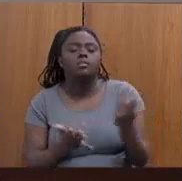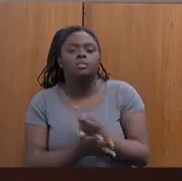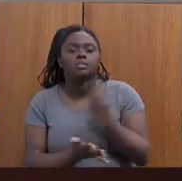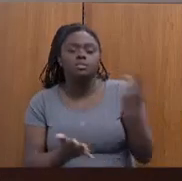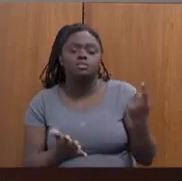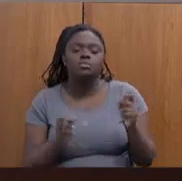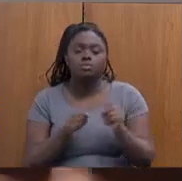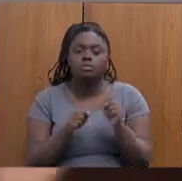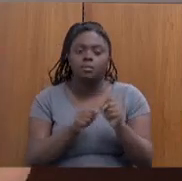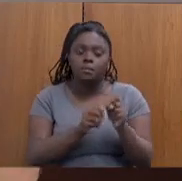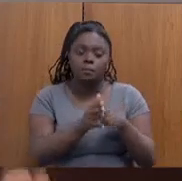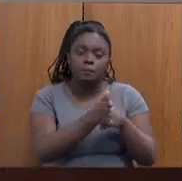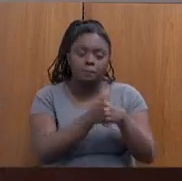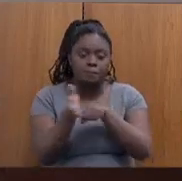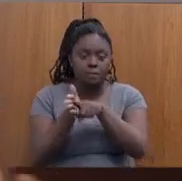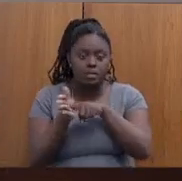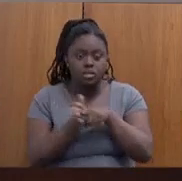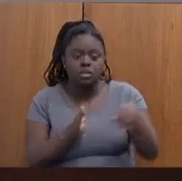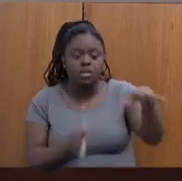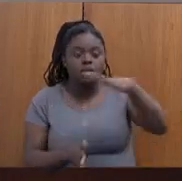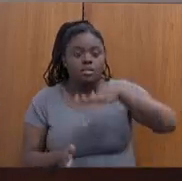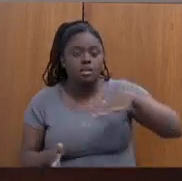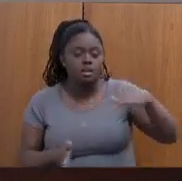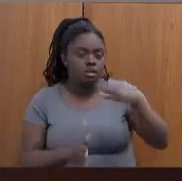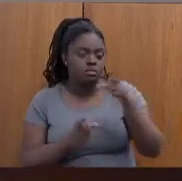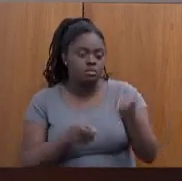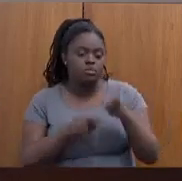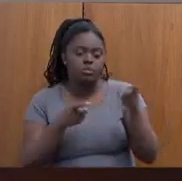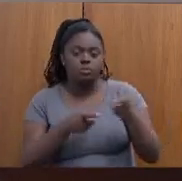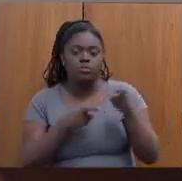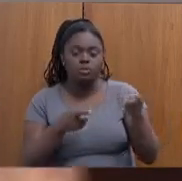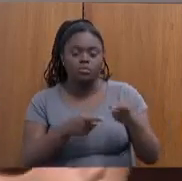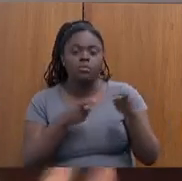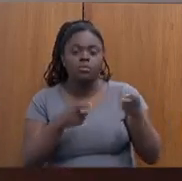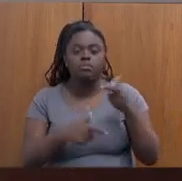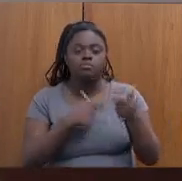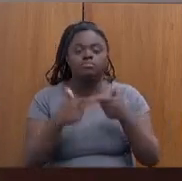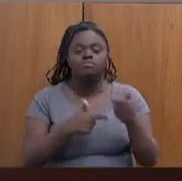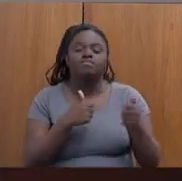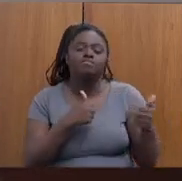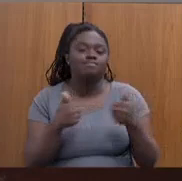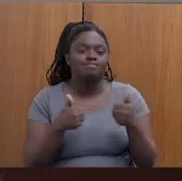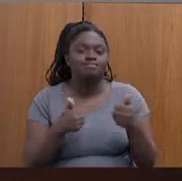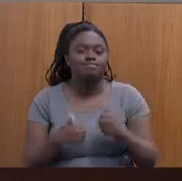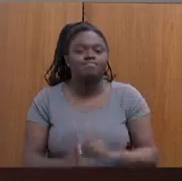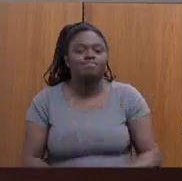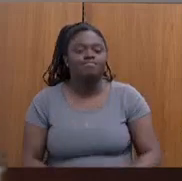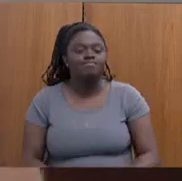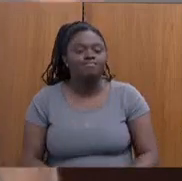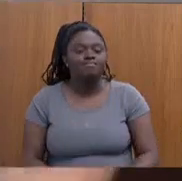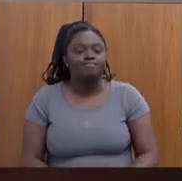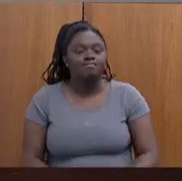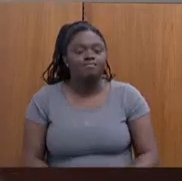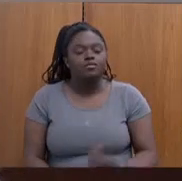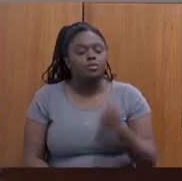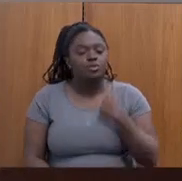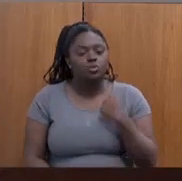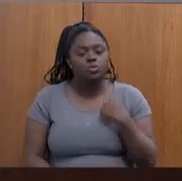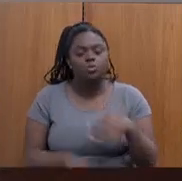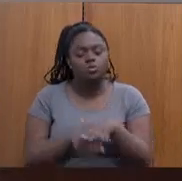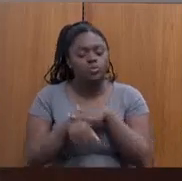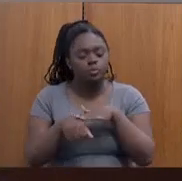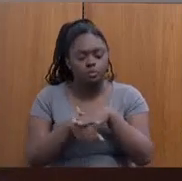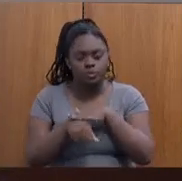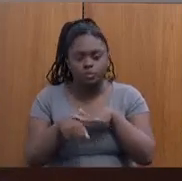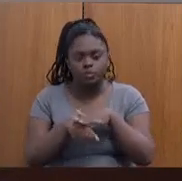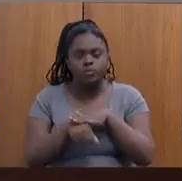uma pesquisa. E na área rural, na pobreza área rural, nós trabalhamos muito bem. E aí, isso eu tenho conversado muito,